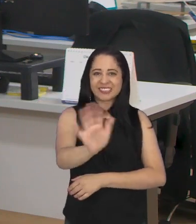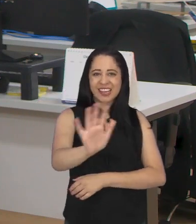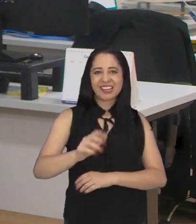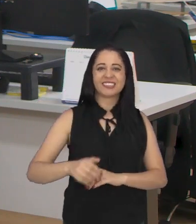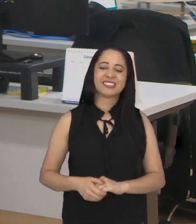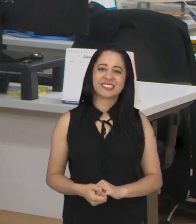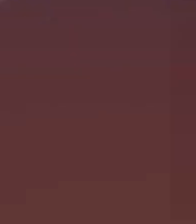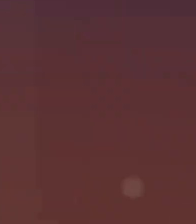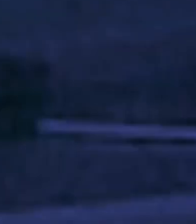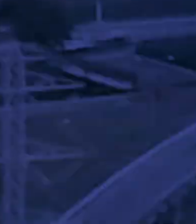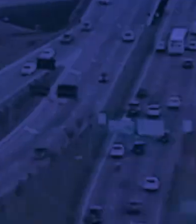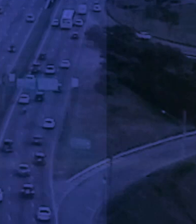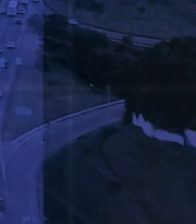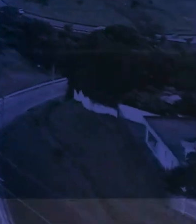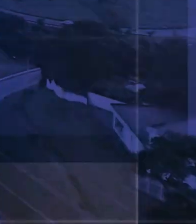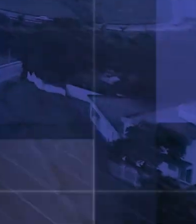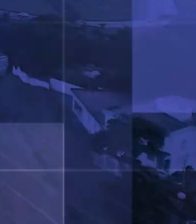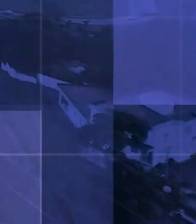mais, um abraço!